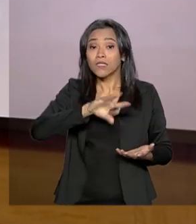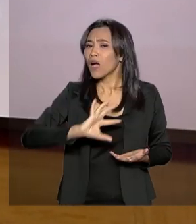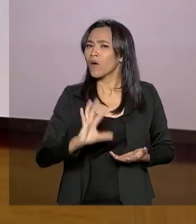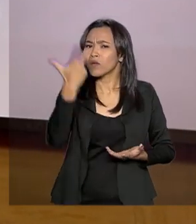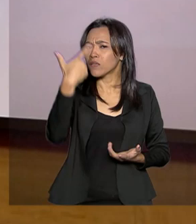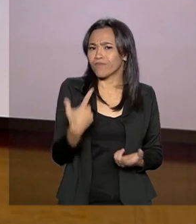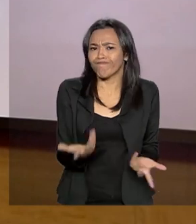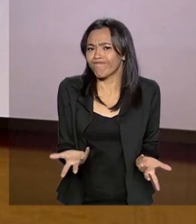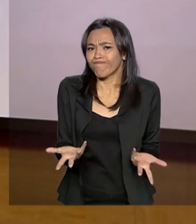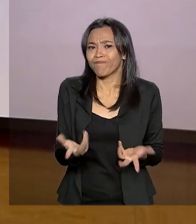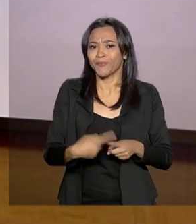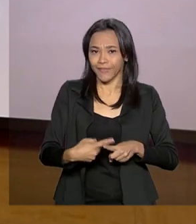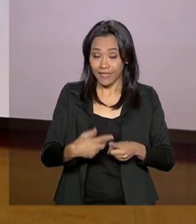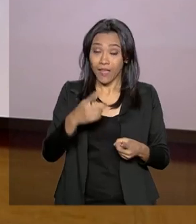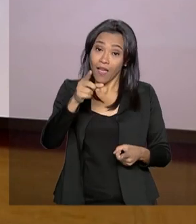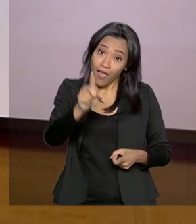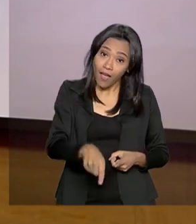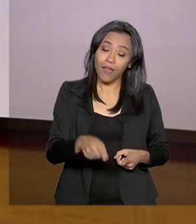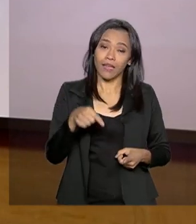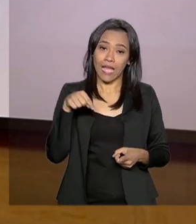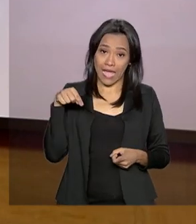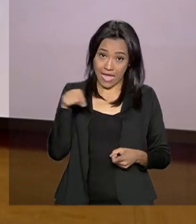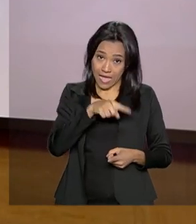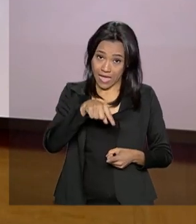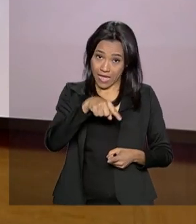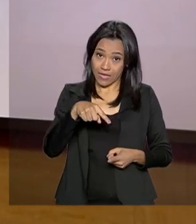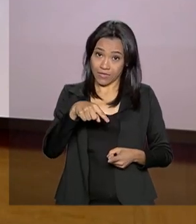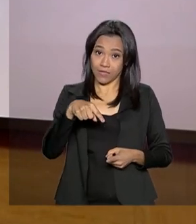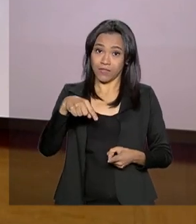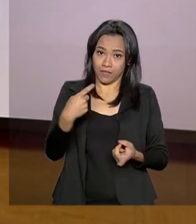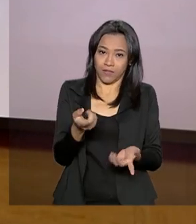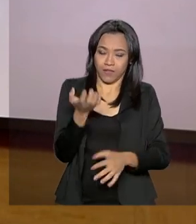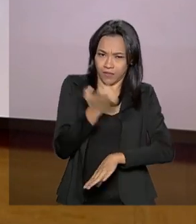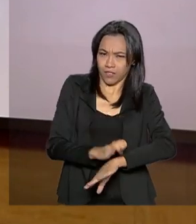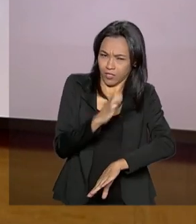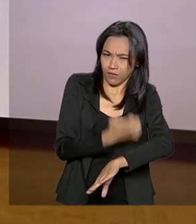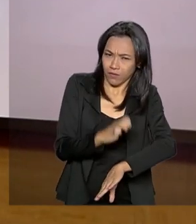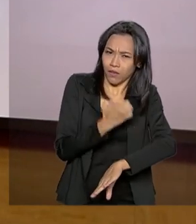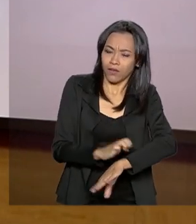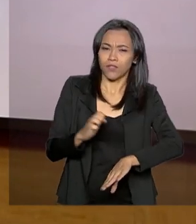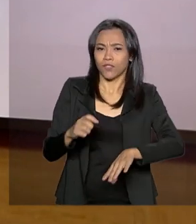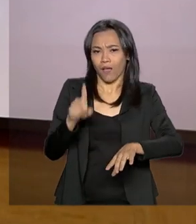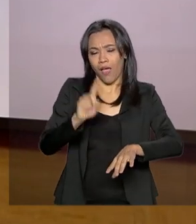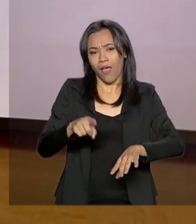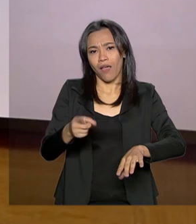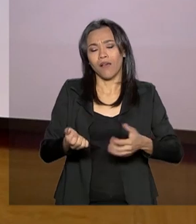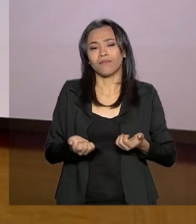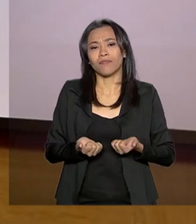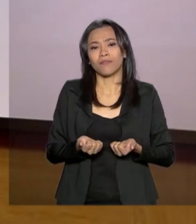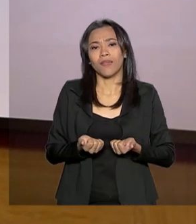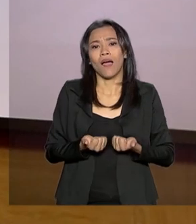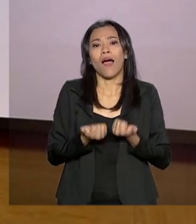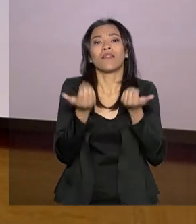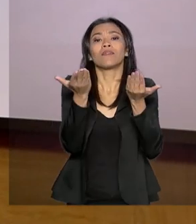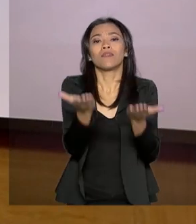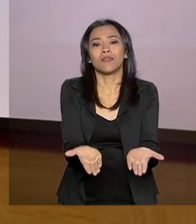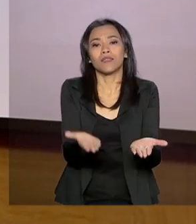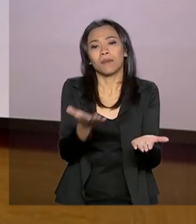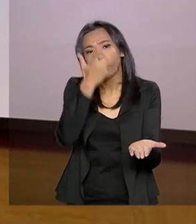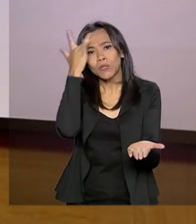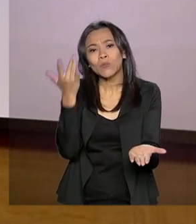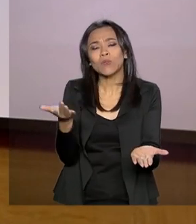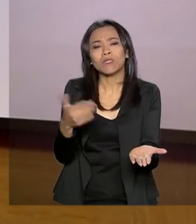justamente porque este tipo de programa de aprendizagem costuma atender a população de mais baixa